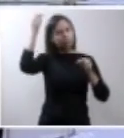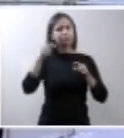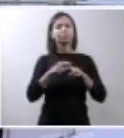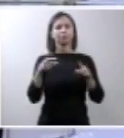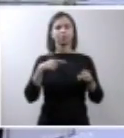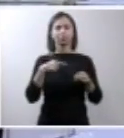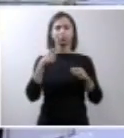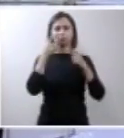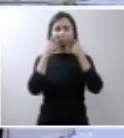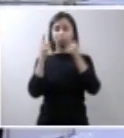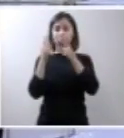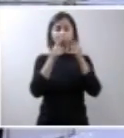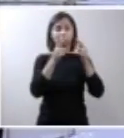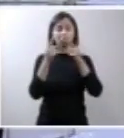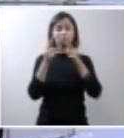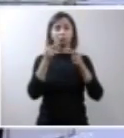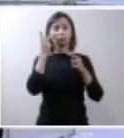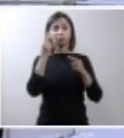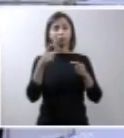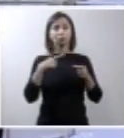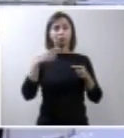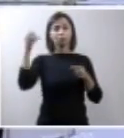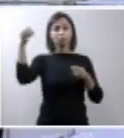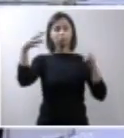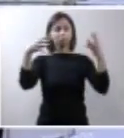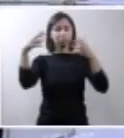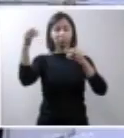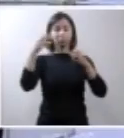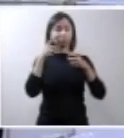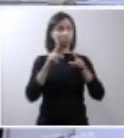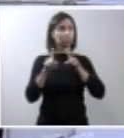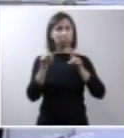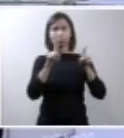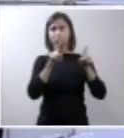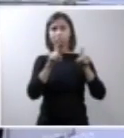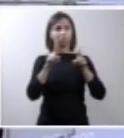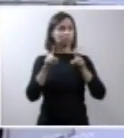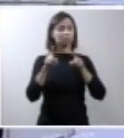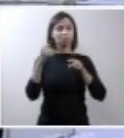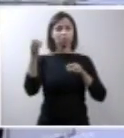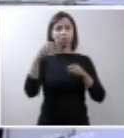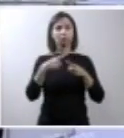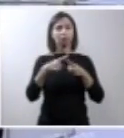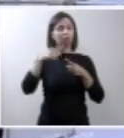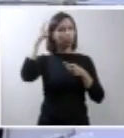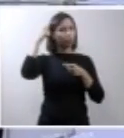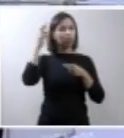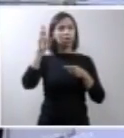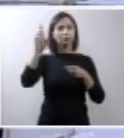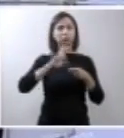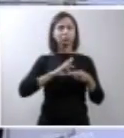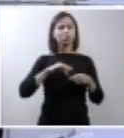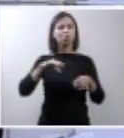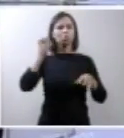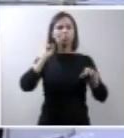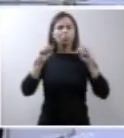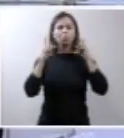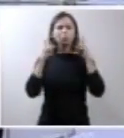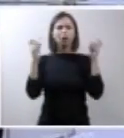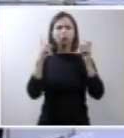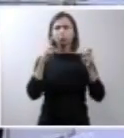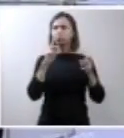ocular espontâneo resposta ao reflexo óculo cefálico o reflexo corneano resposta auditiva